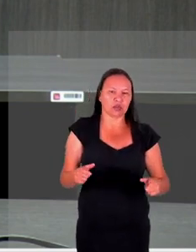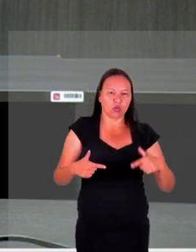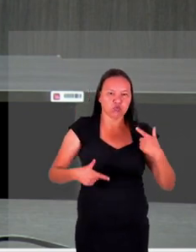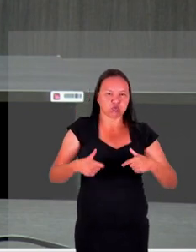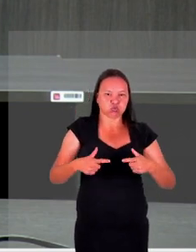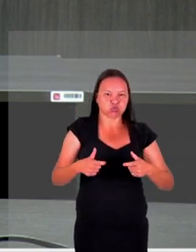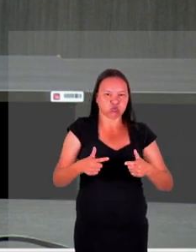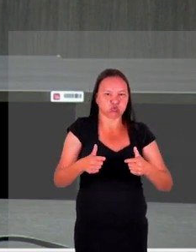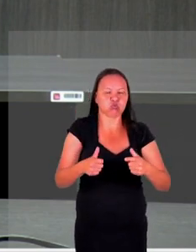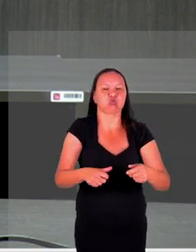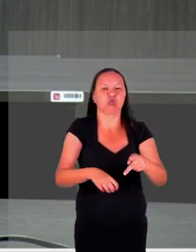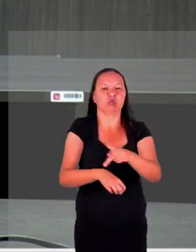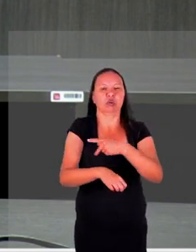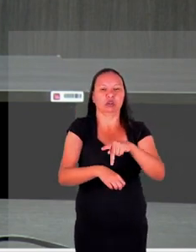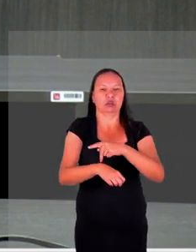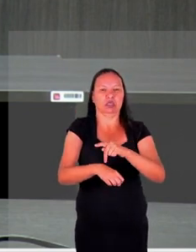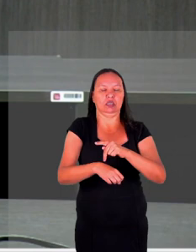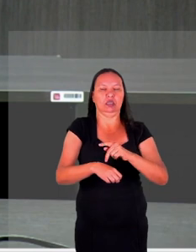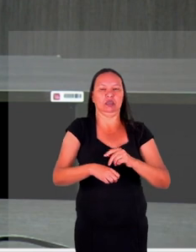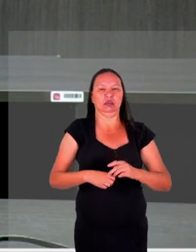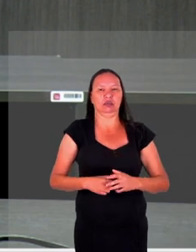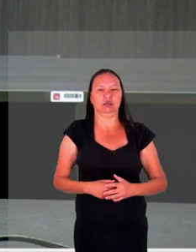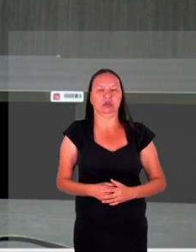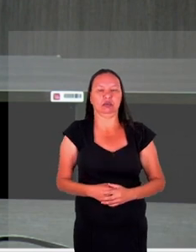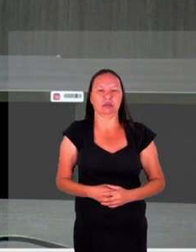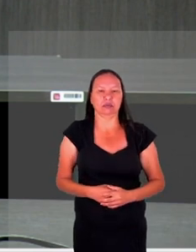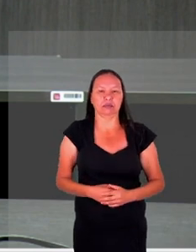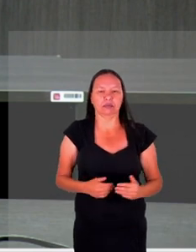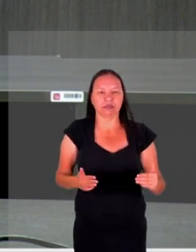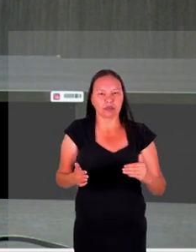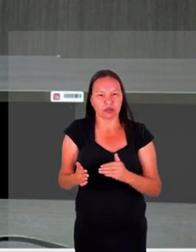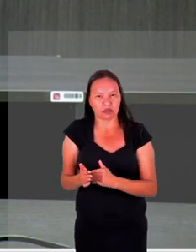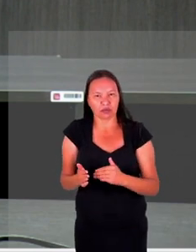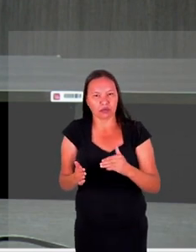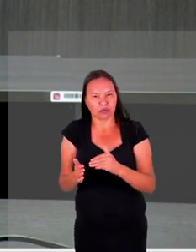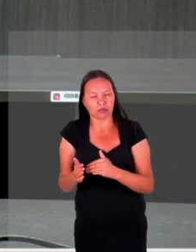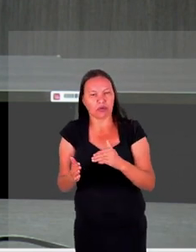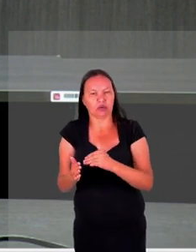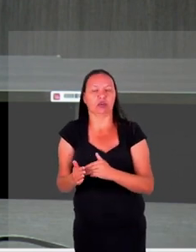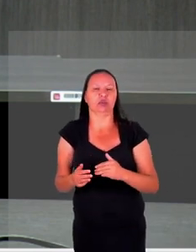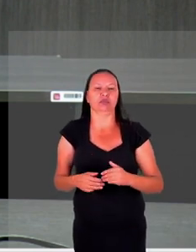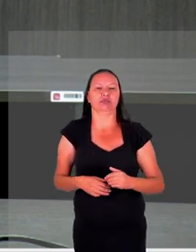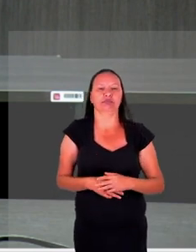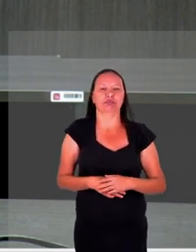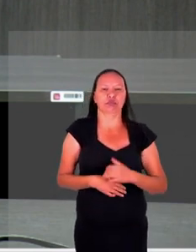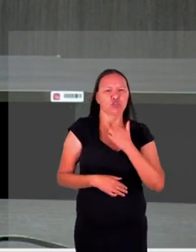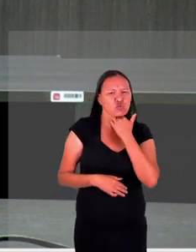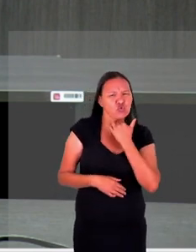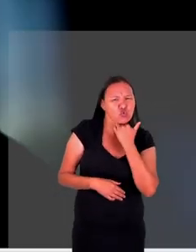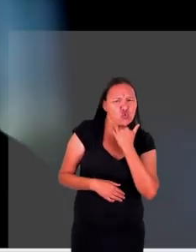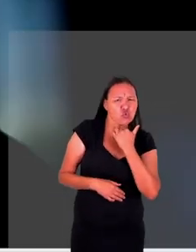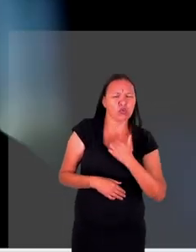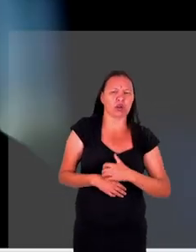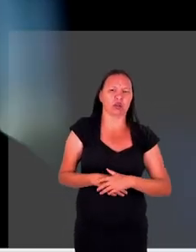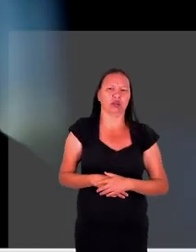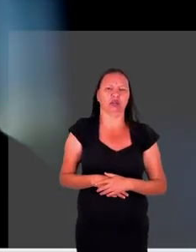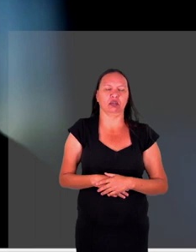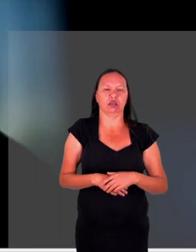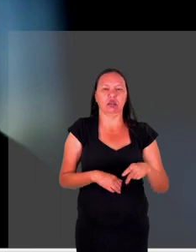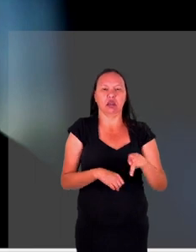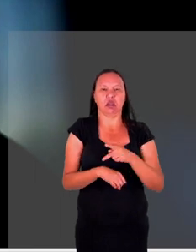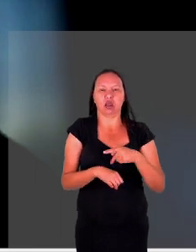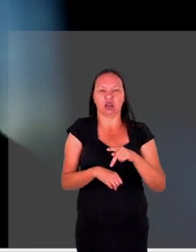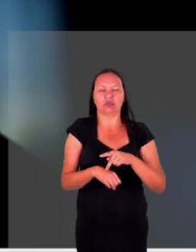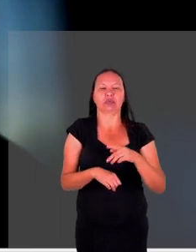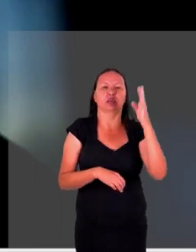países então foi minha complementação desculpa doutora Juliana te interromper comentou que o Brasil pode